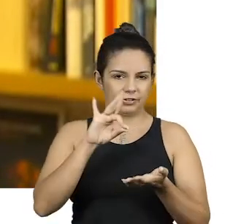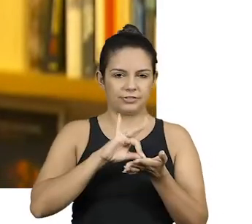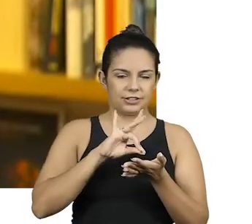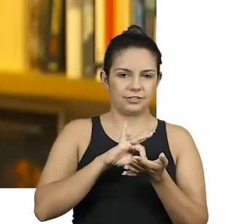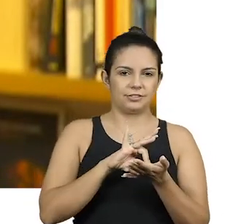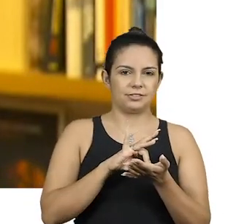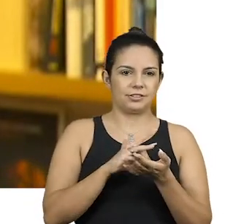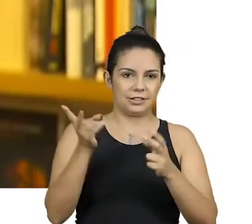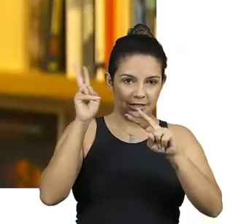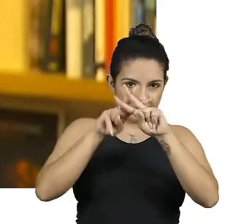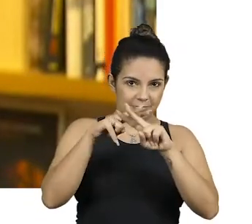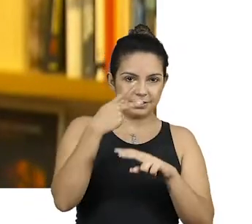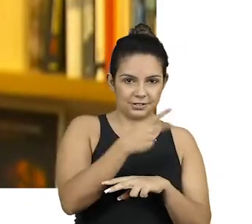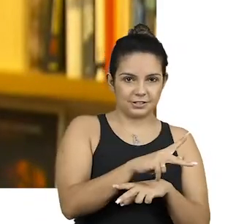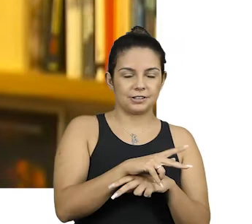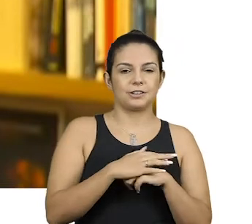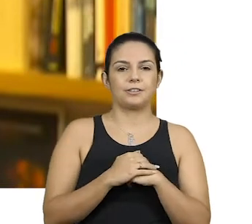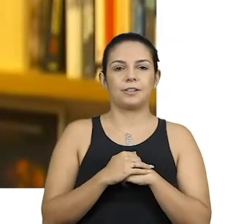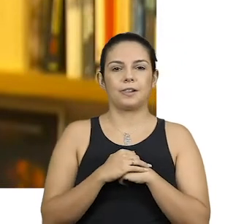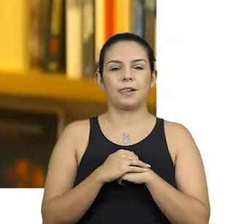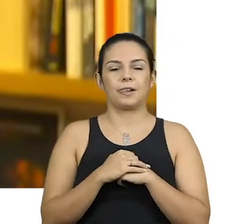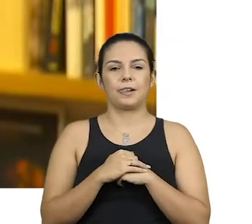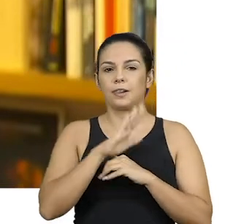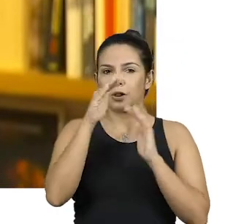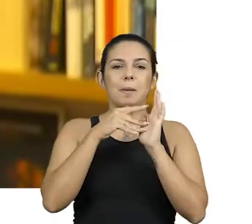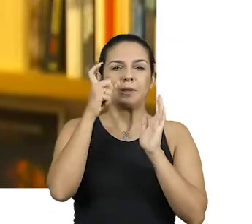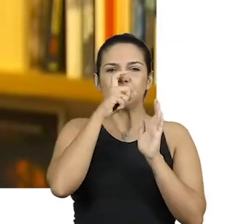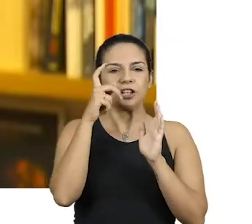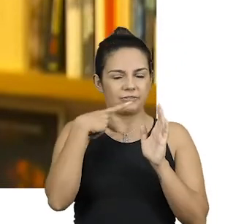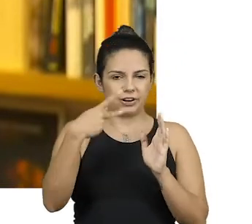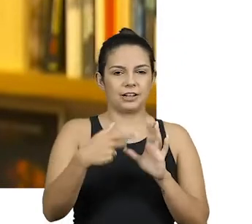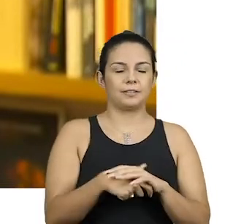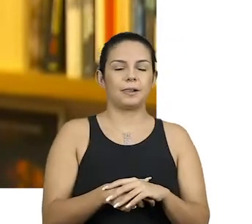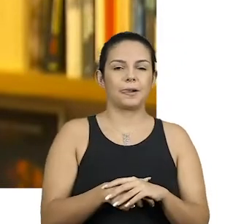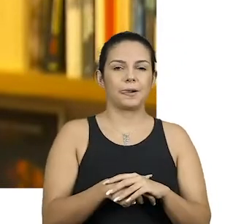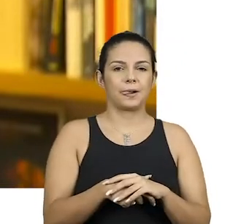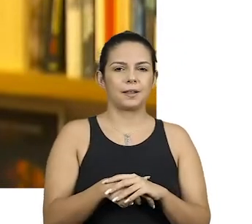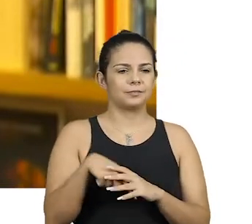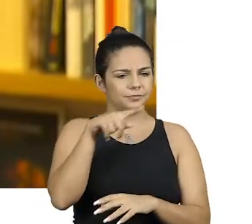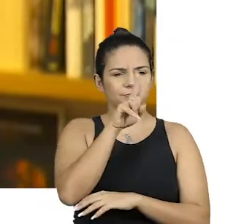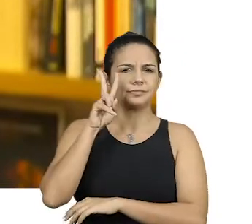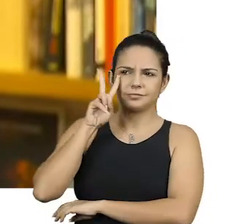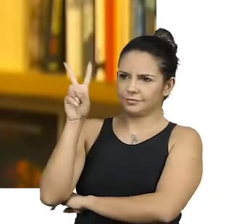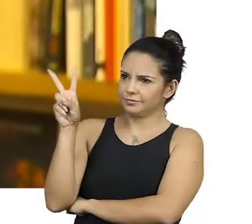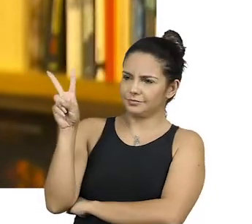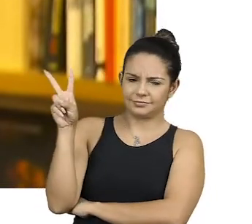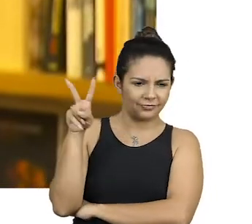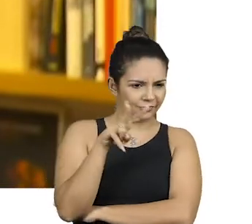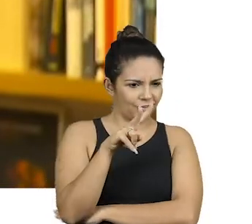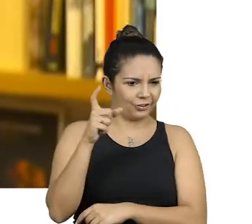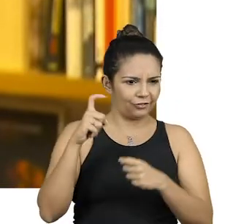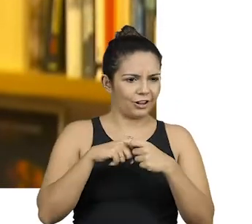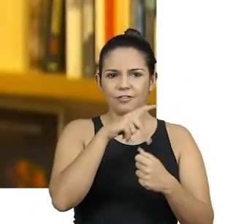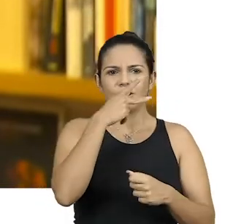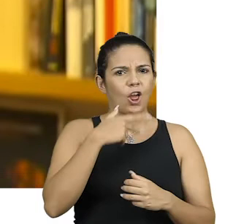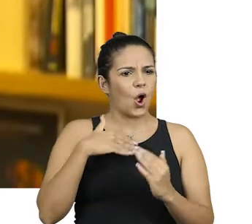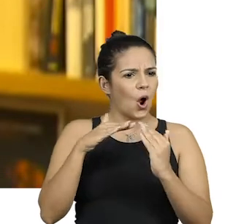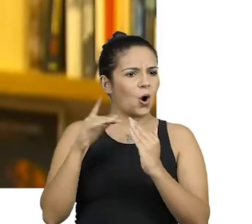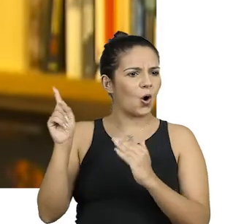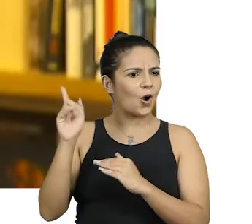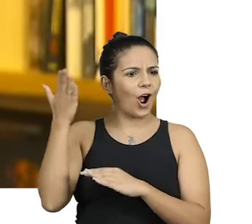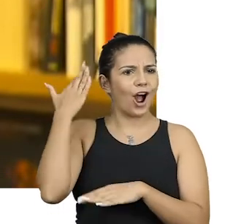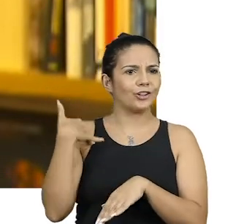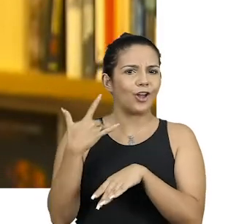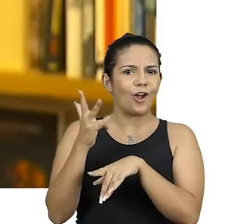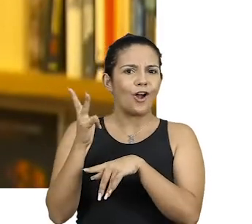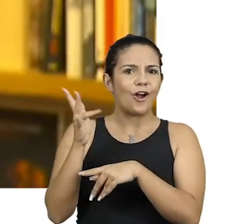prisão dele, totalmente insólita. e, quando ele volta, ele discorda dele mesmo.